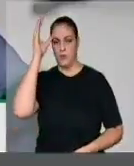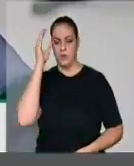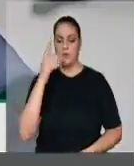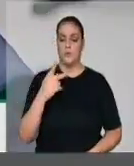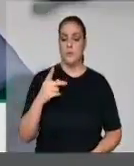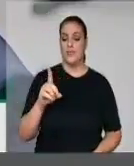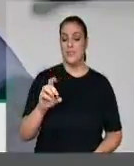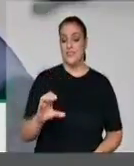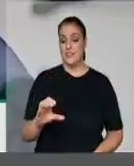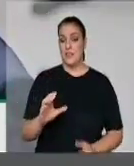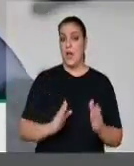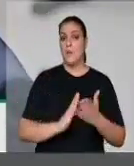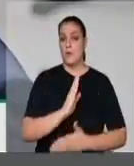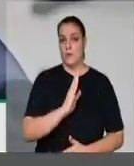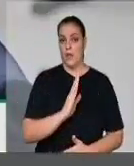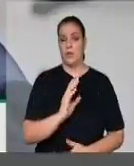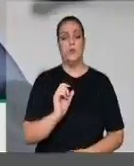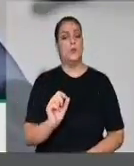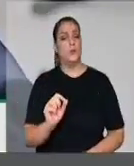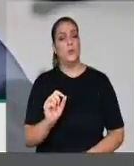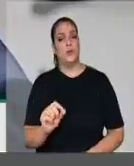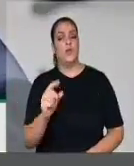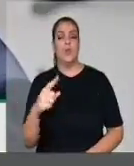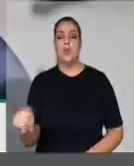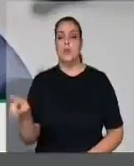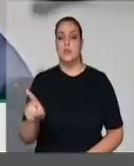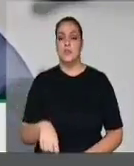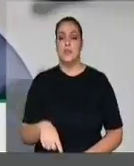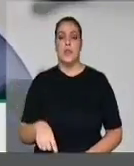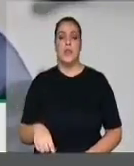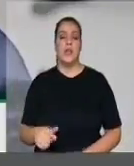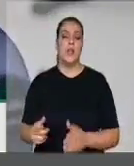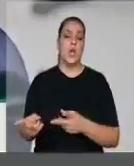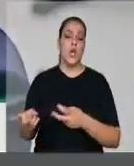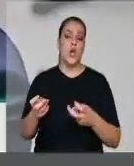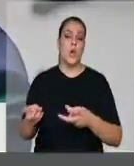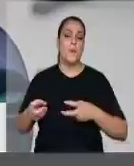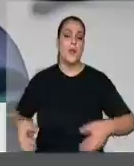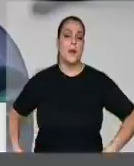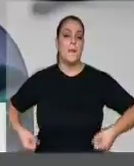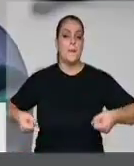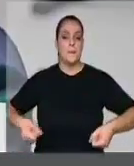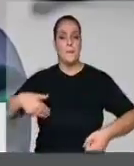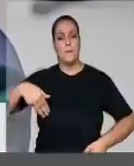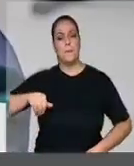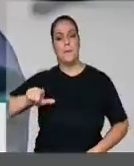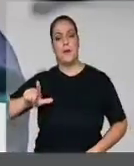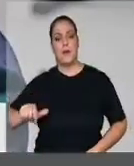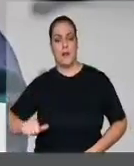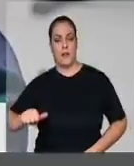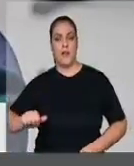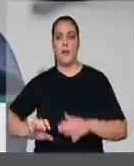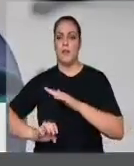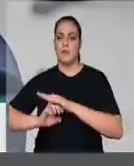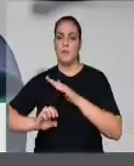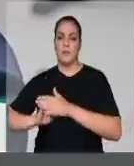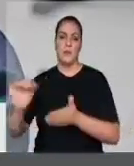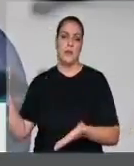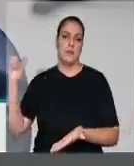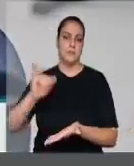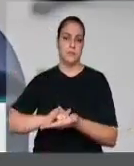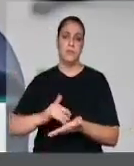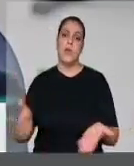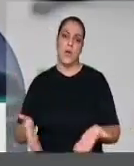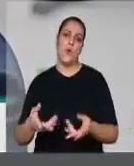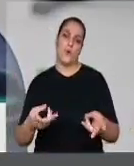PDC que susta aquela cobrança de bagagens em separado que as empresas e companhias aéreas estão